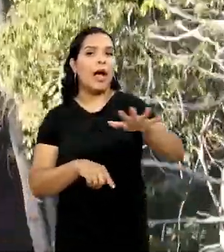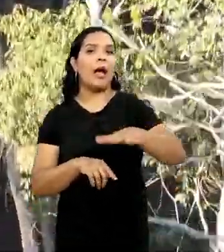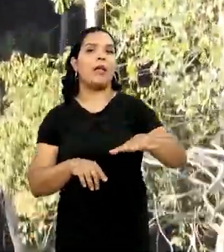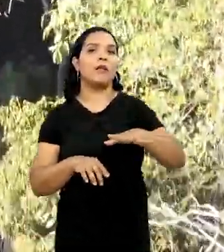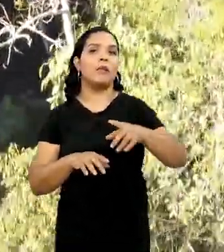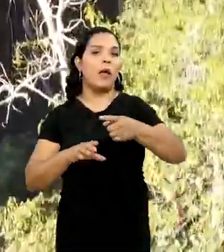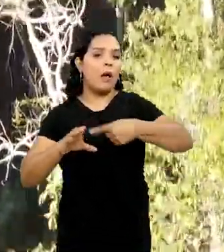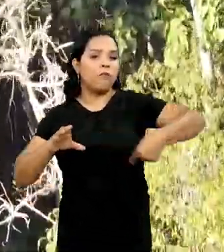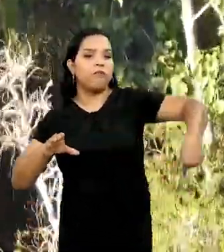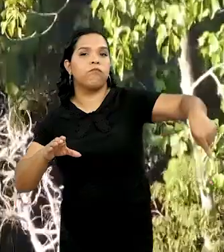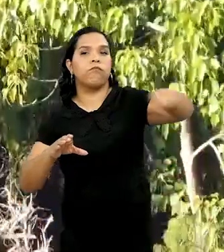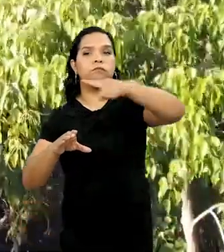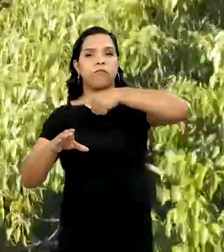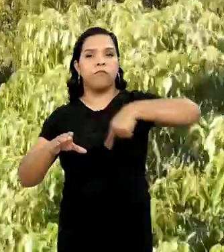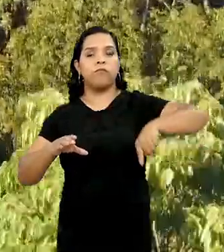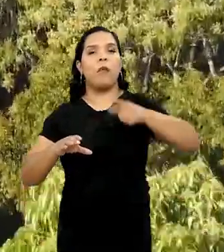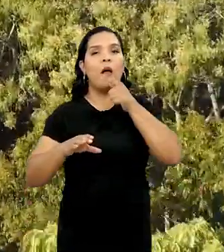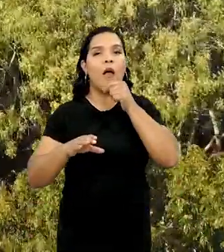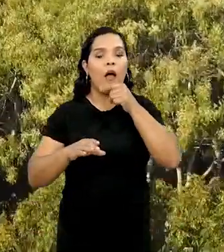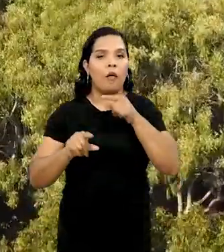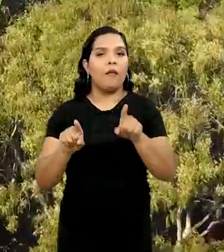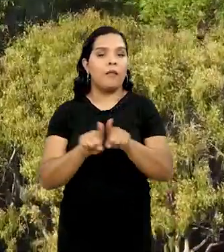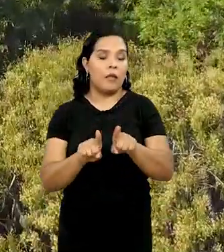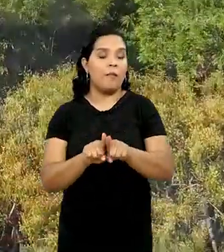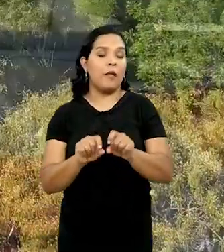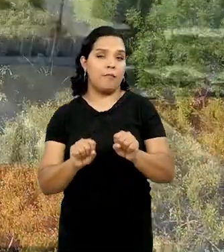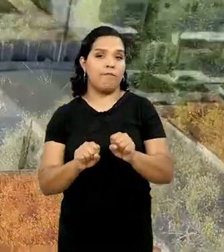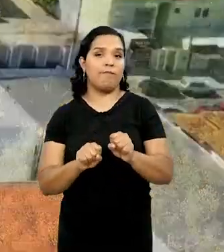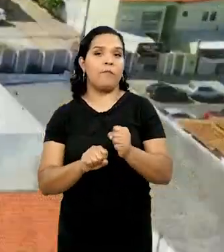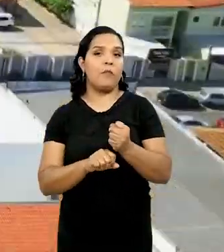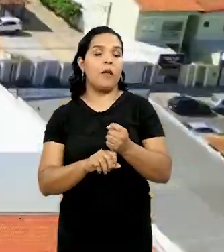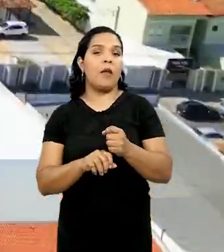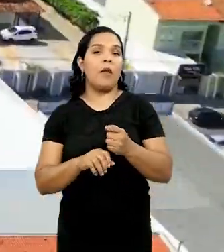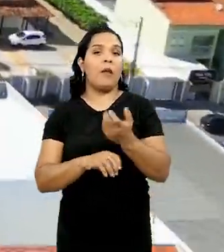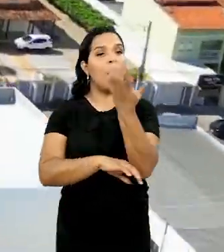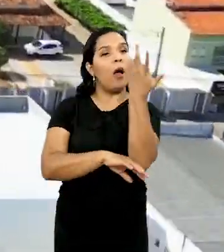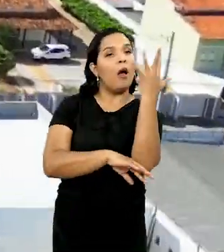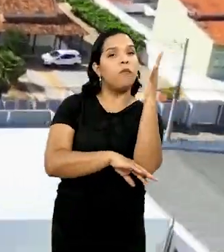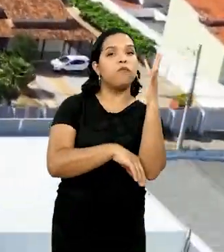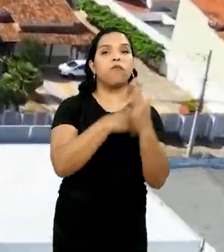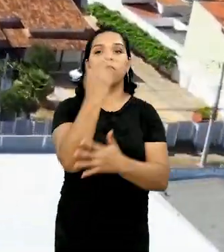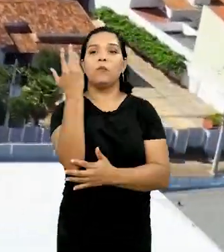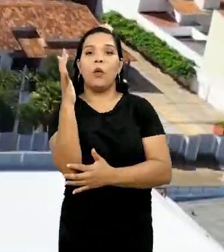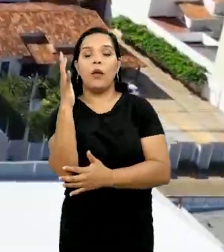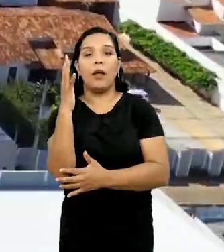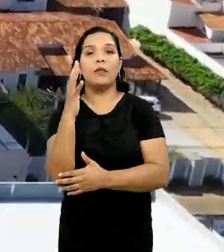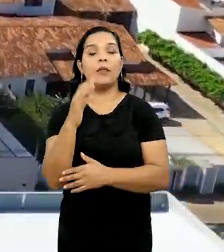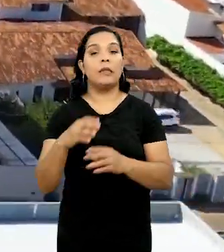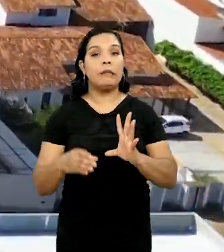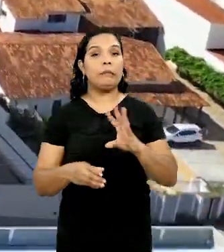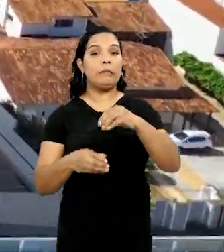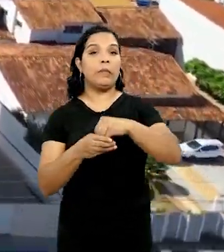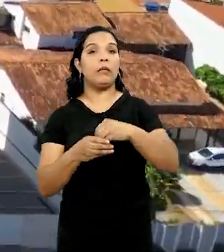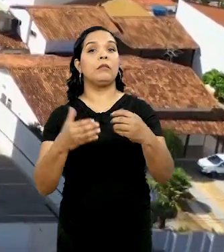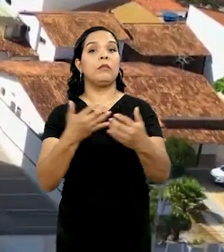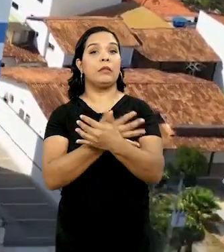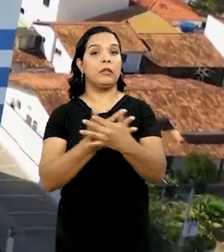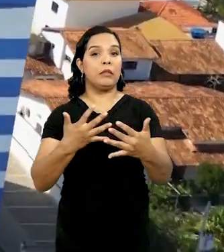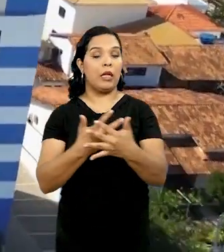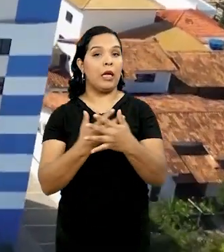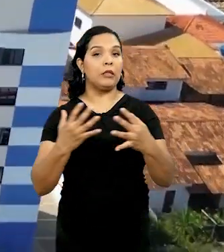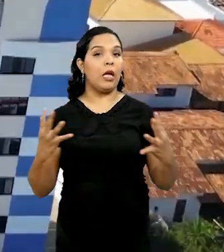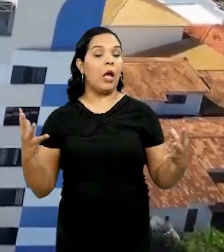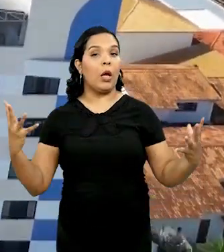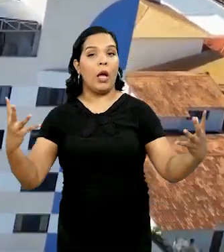Poço Escuro também vão fazer parte desse complexo de vegetação. Então quando a gente fala de uma floresta urbana, nós estamos querendo agregar tudo